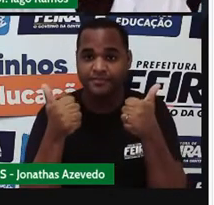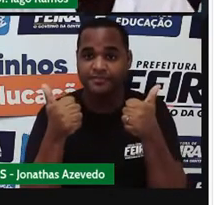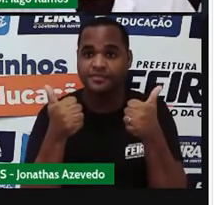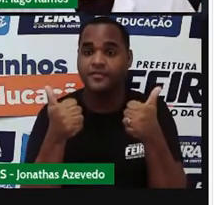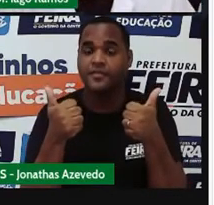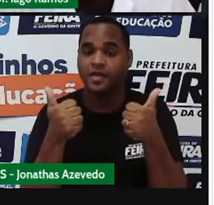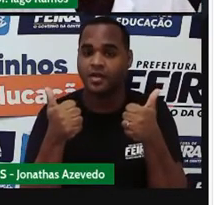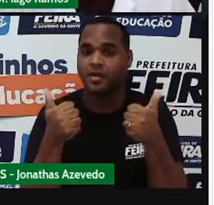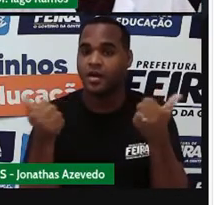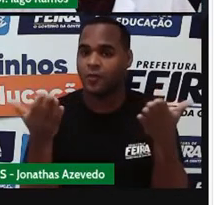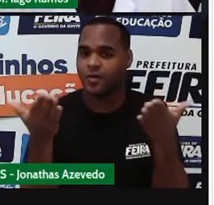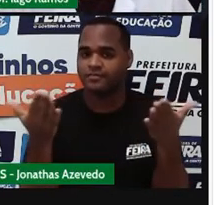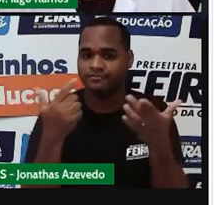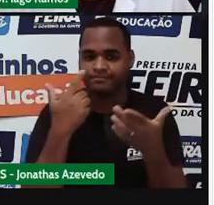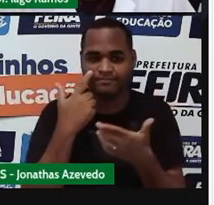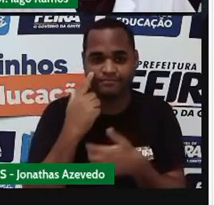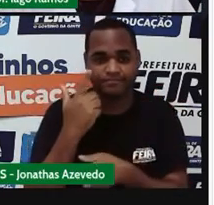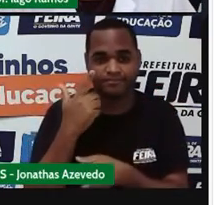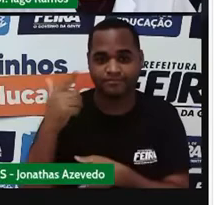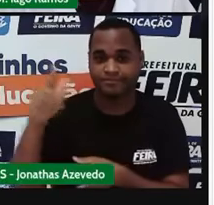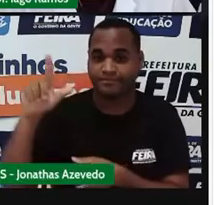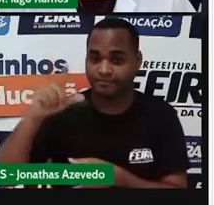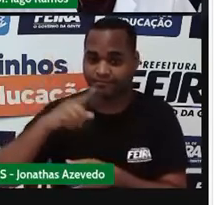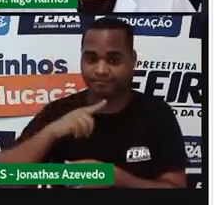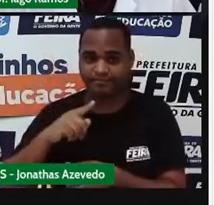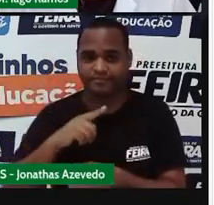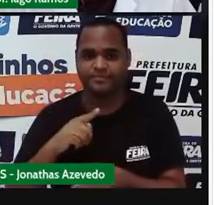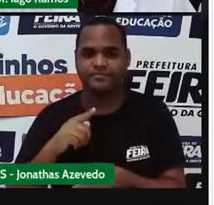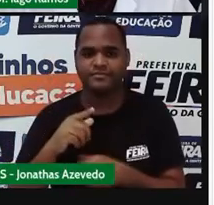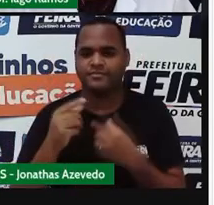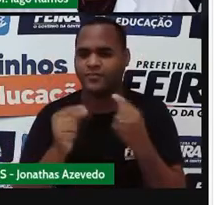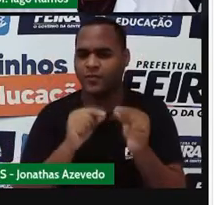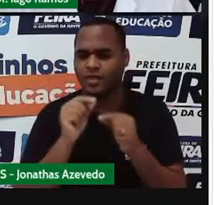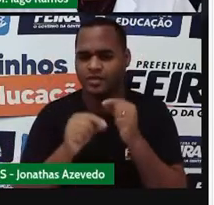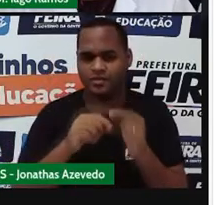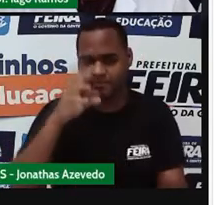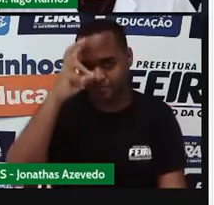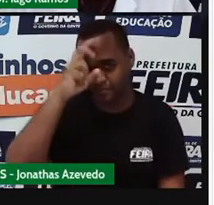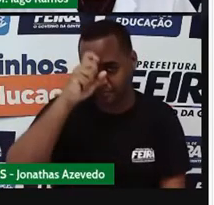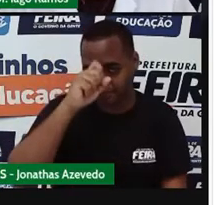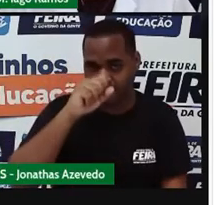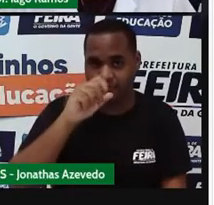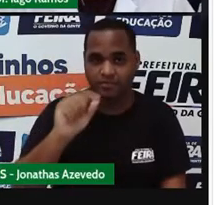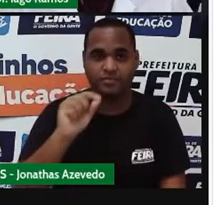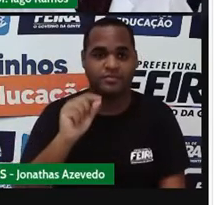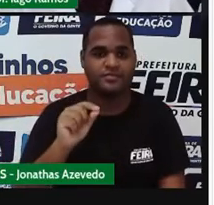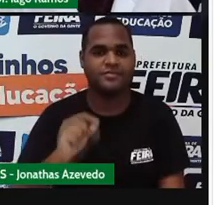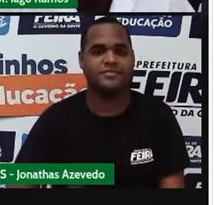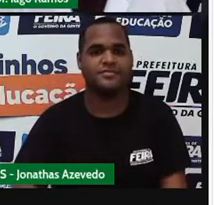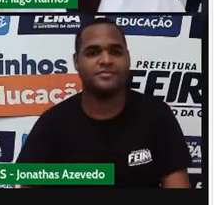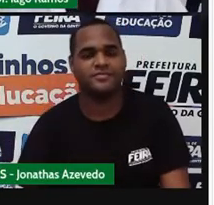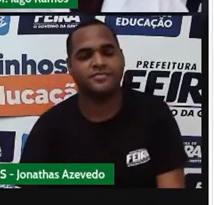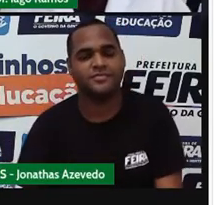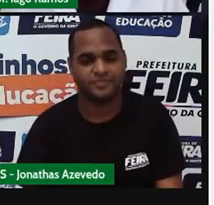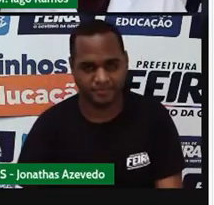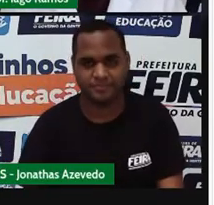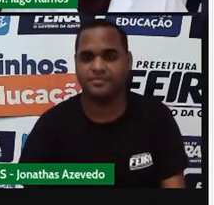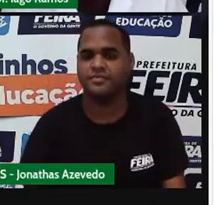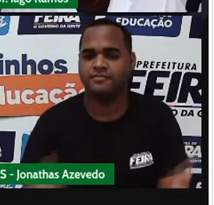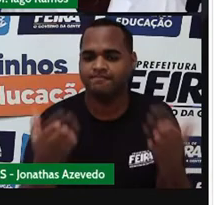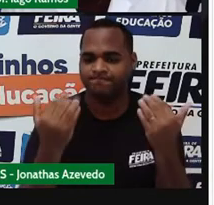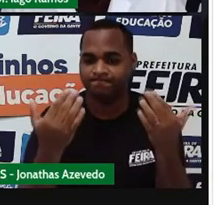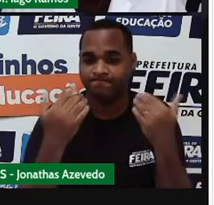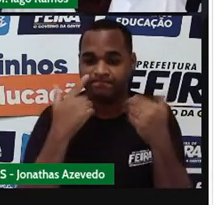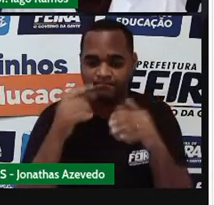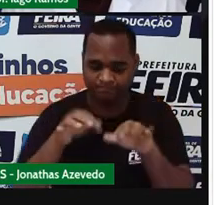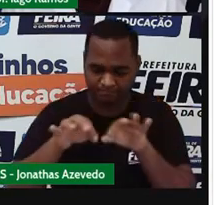agora vem porque chegou aquele momento de começar a aprender a resolver a equação. E aí a gente vai resolver